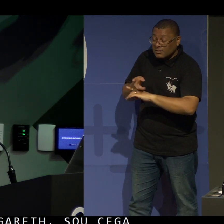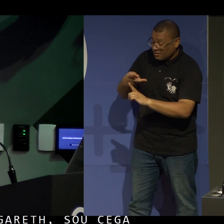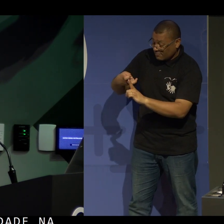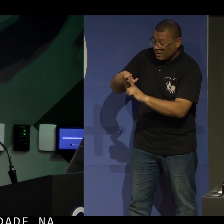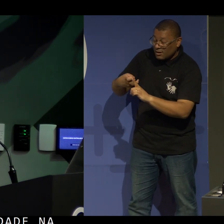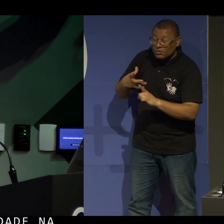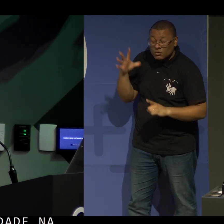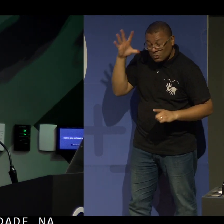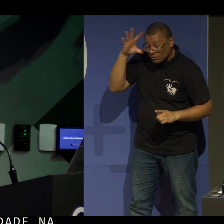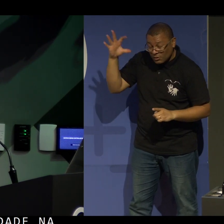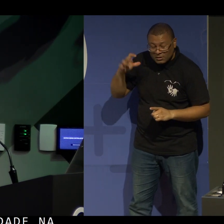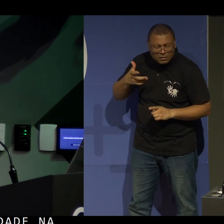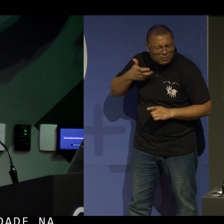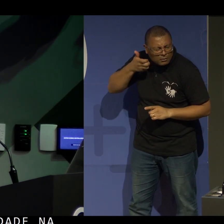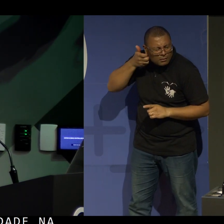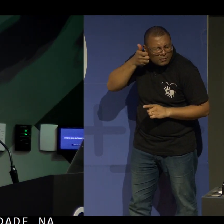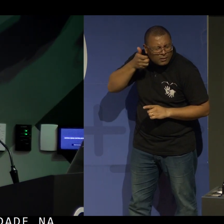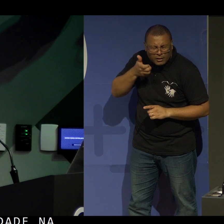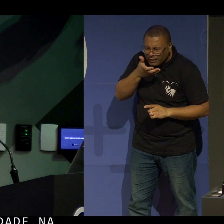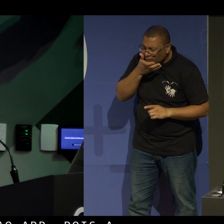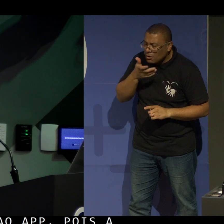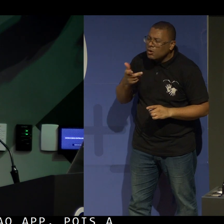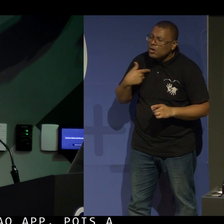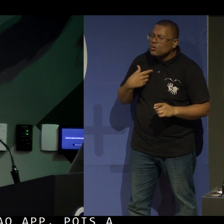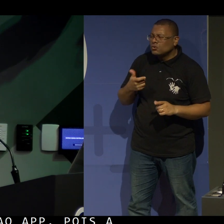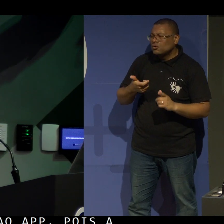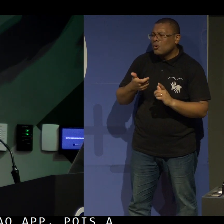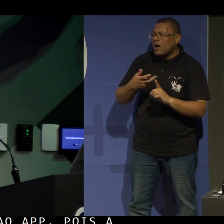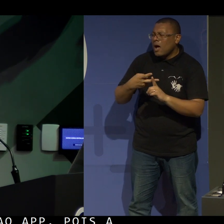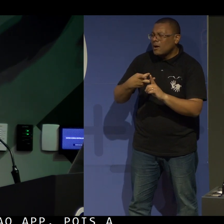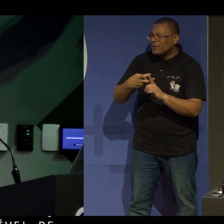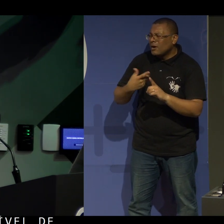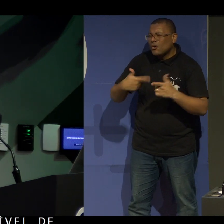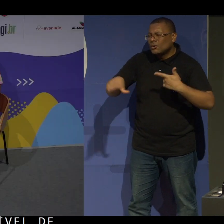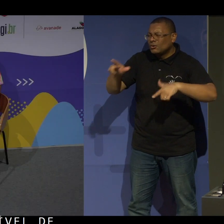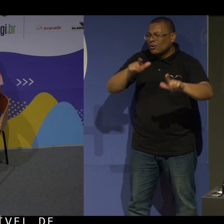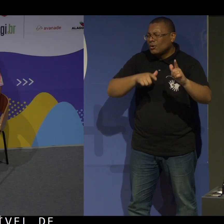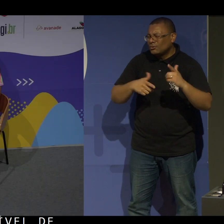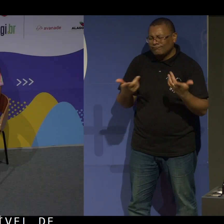compreender. Vale ressaltar que utilizo normalmente outros aplicativos no celular.